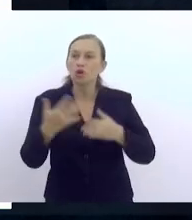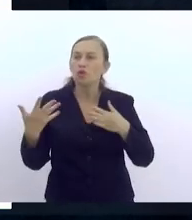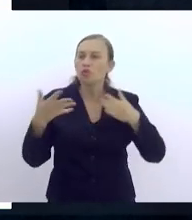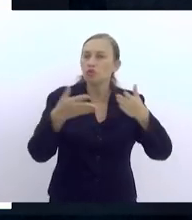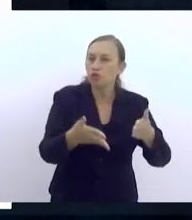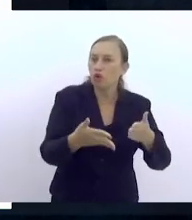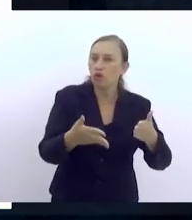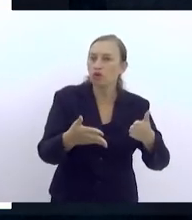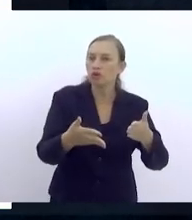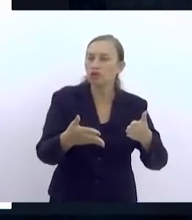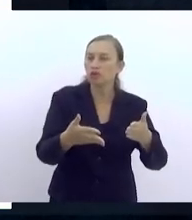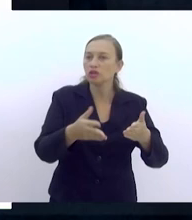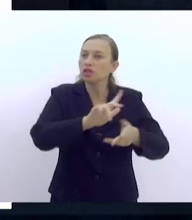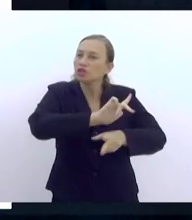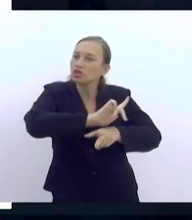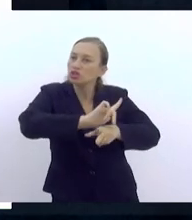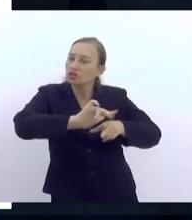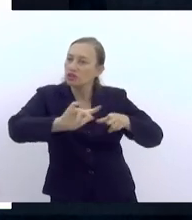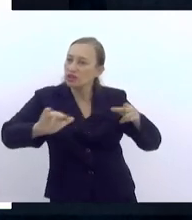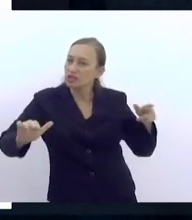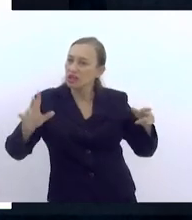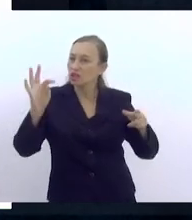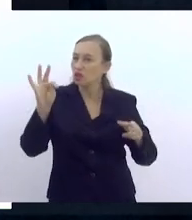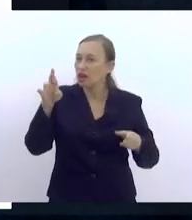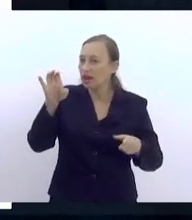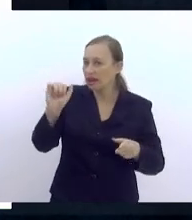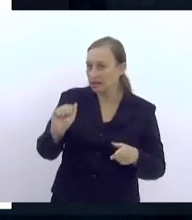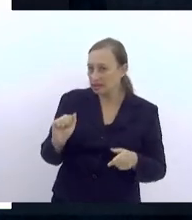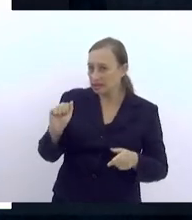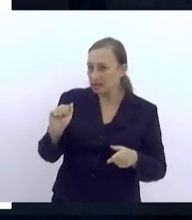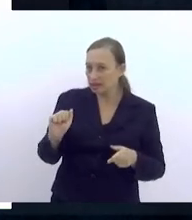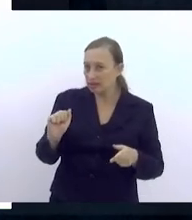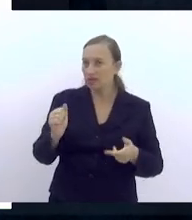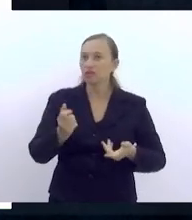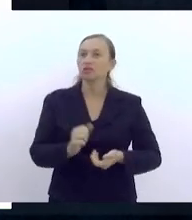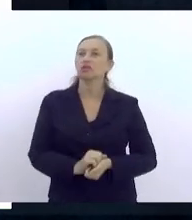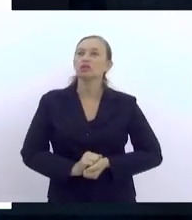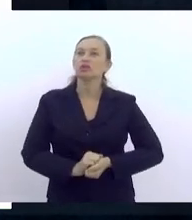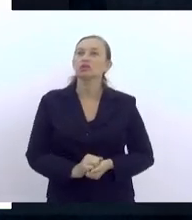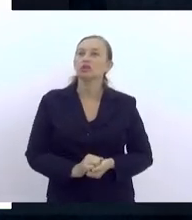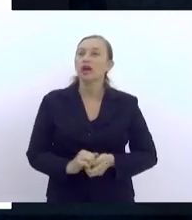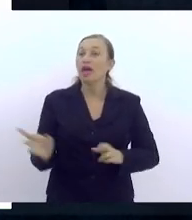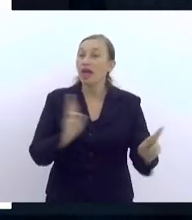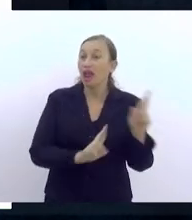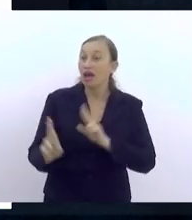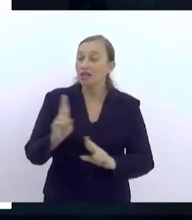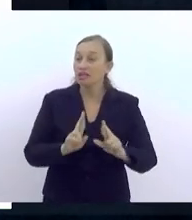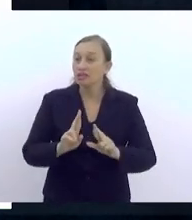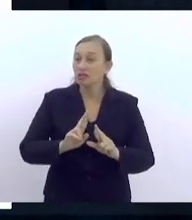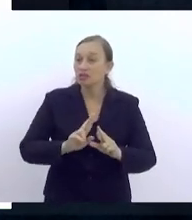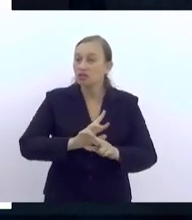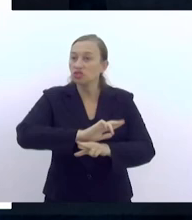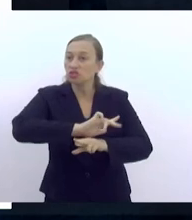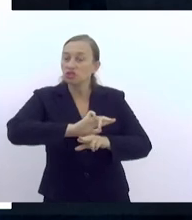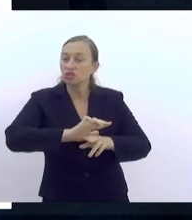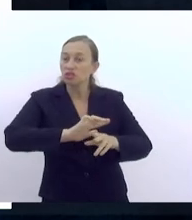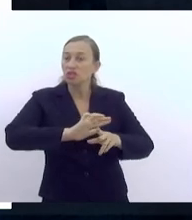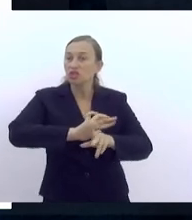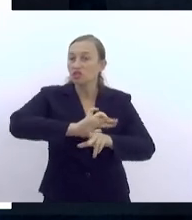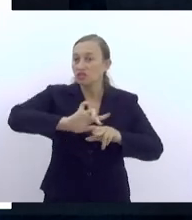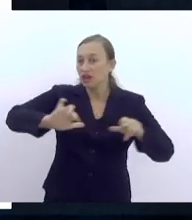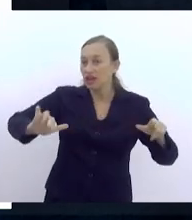tolerância e diversidade, cultivando no cotidiano relações interpessoais saudáveis,